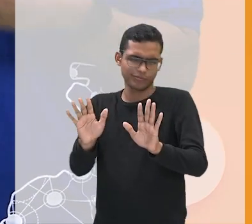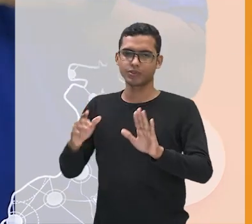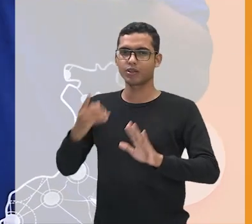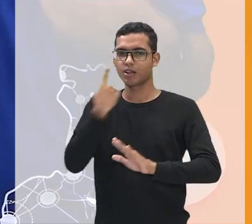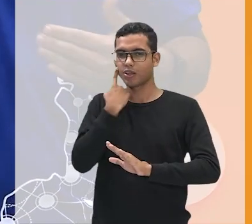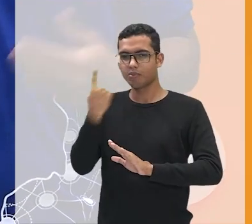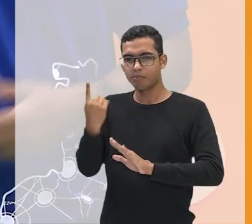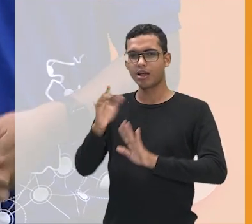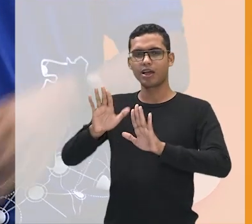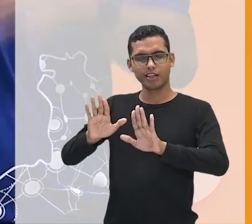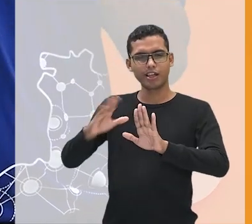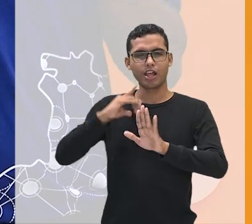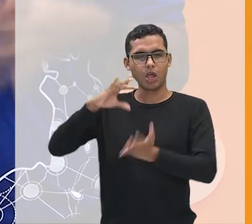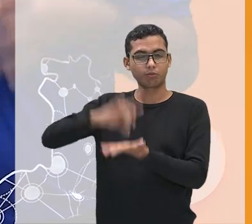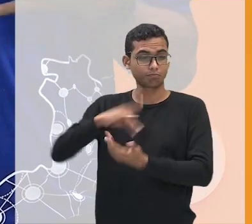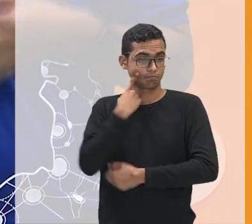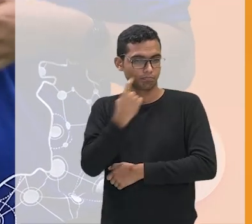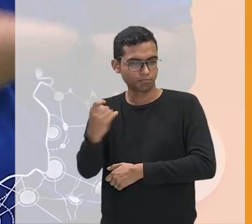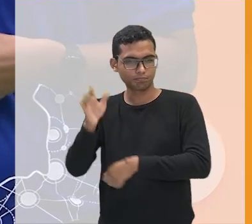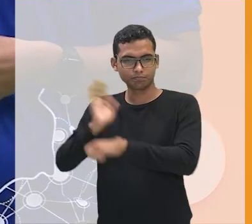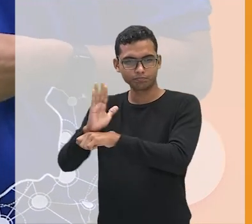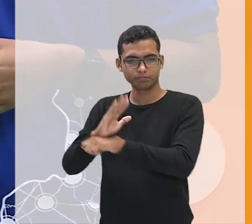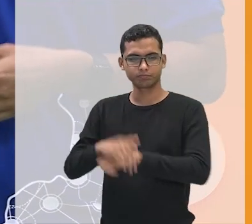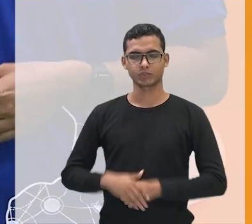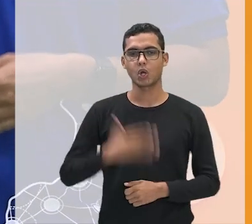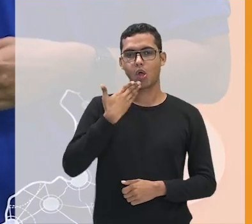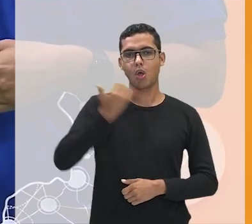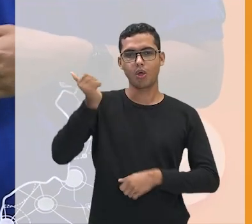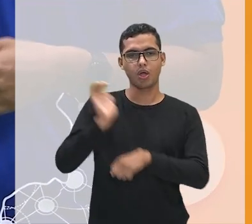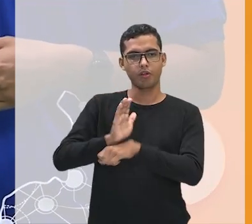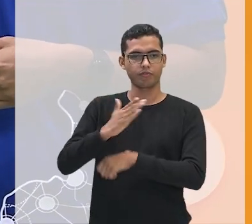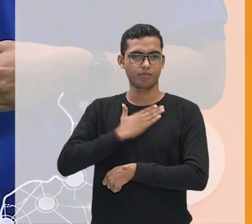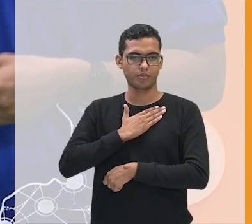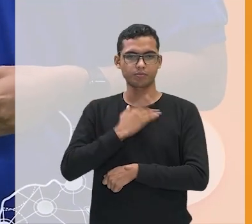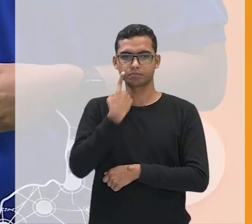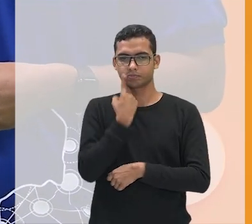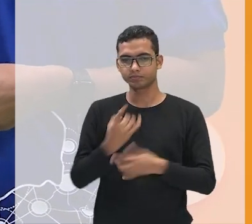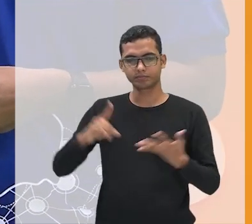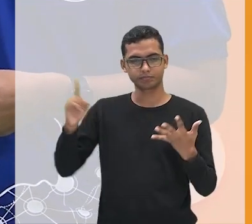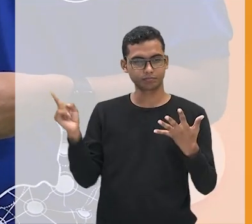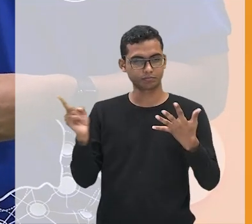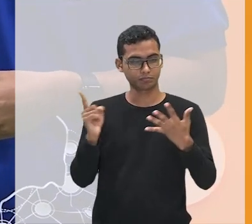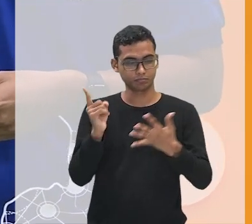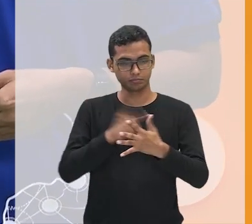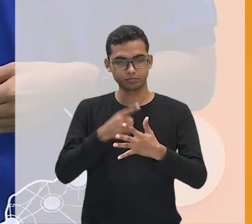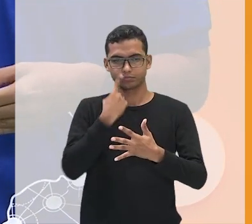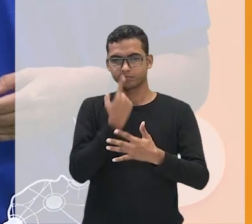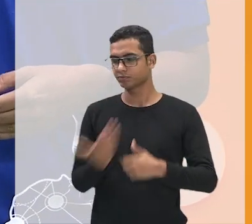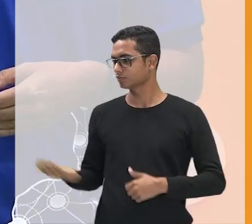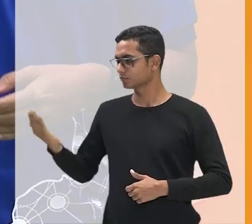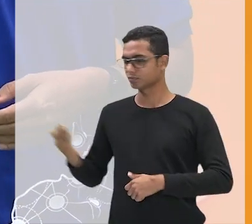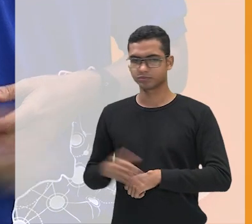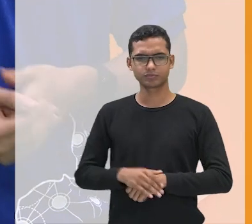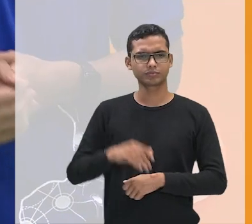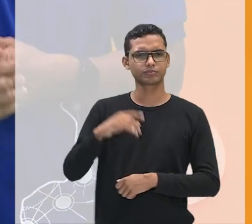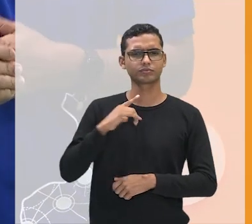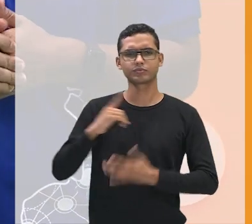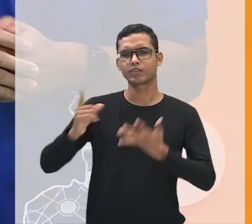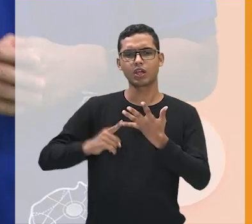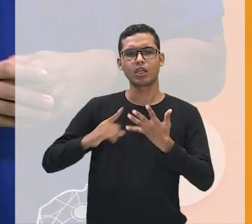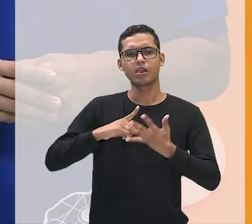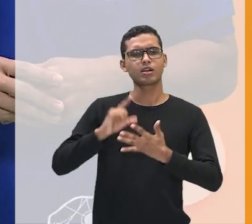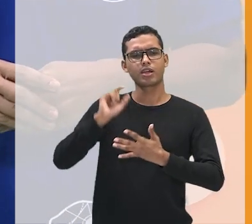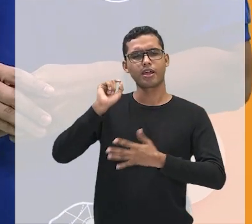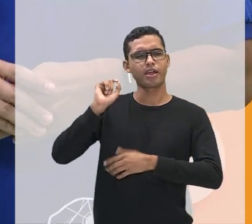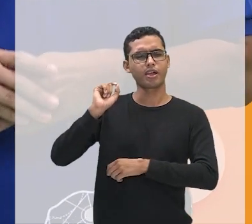nossa incrível e o melhor filme dessa lista que eu recomendo mesmo que vocês assistam aqui é o Que Horas Ela Volta filme da